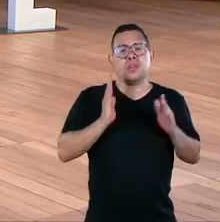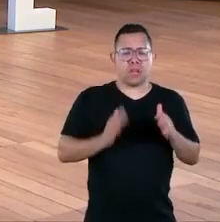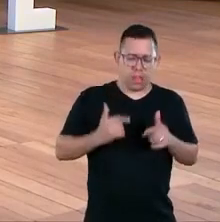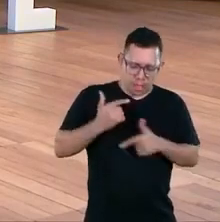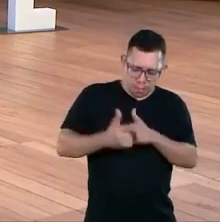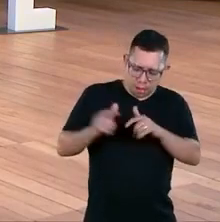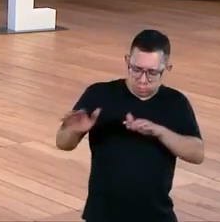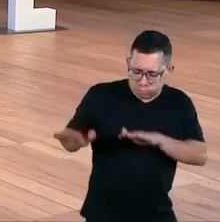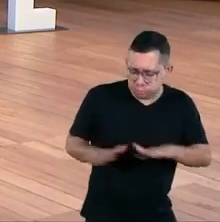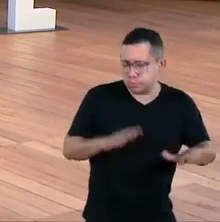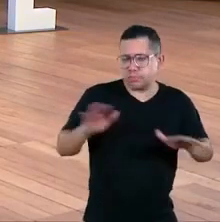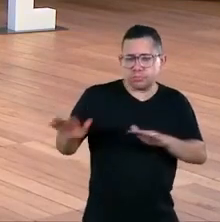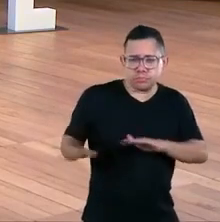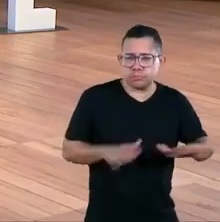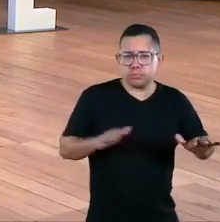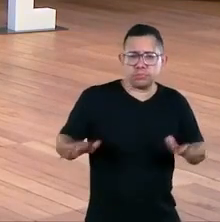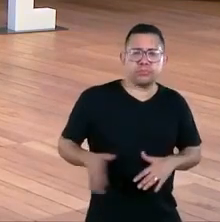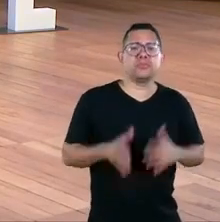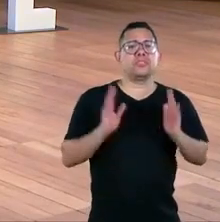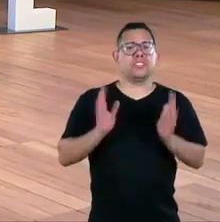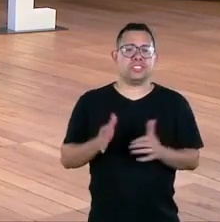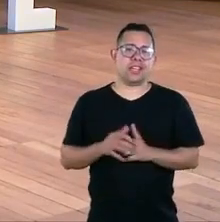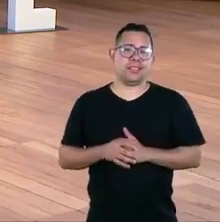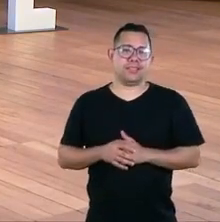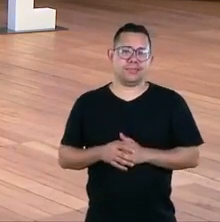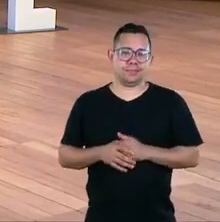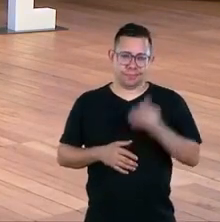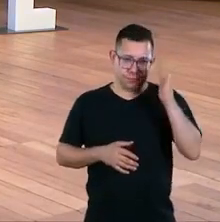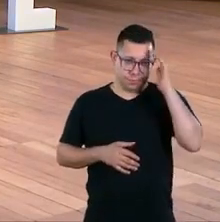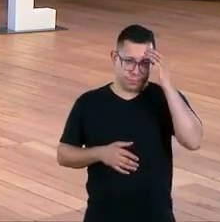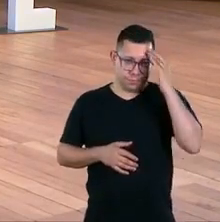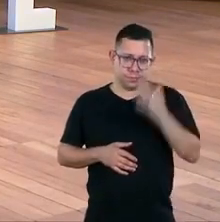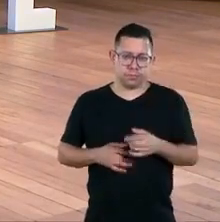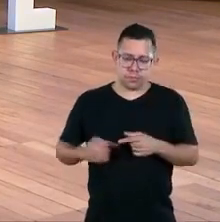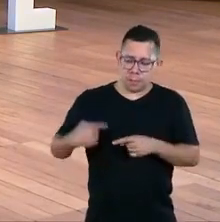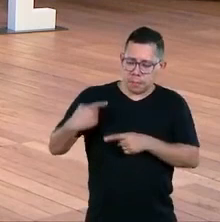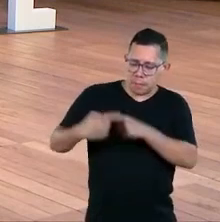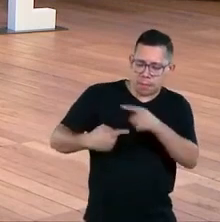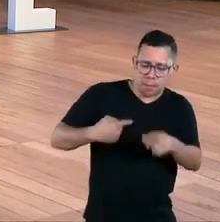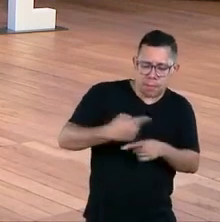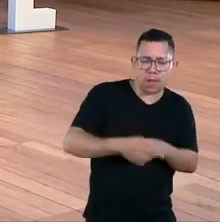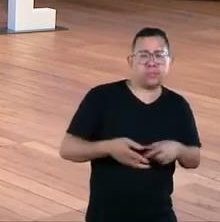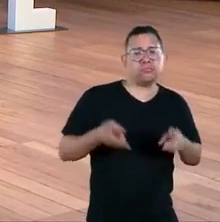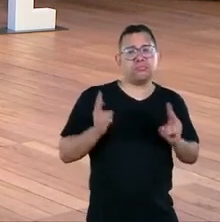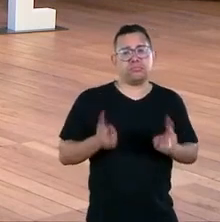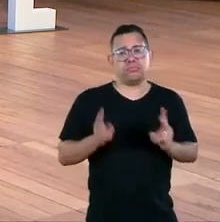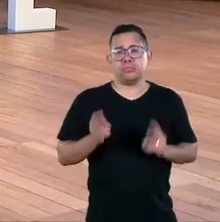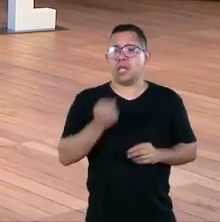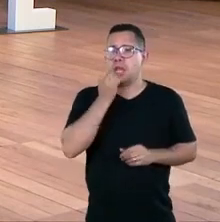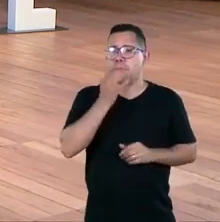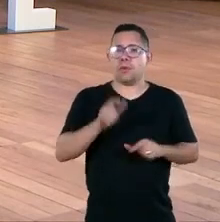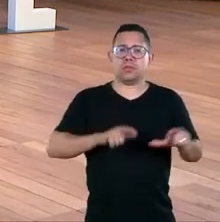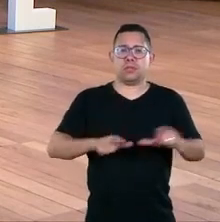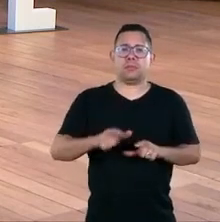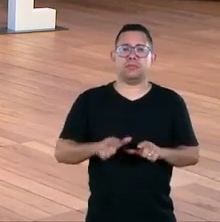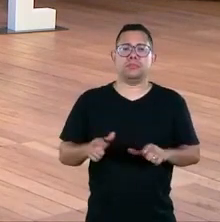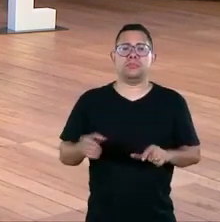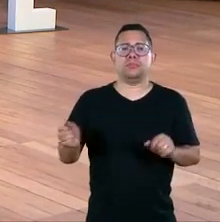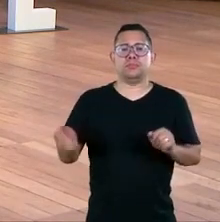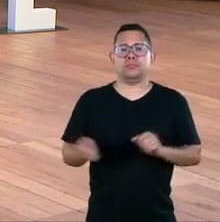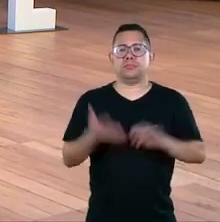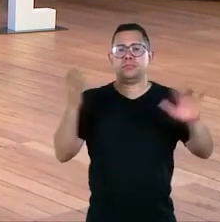trabalho começou, parou começou de novo se mantiver essa continuidade o trabalho vai direto as pessoas não